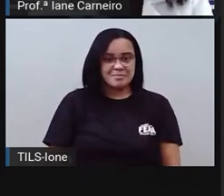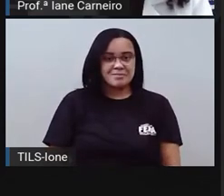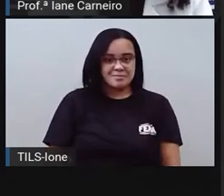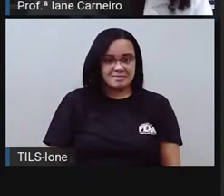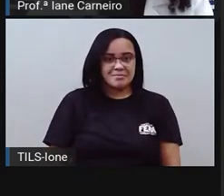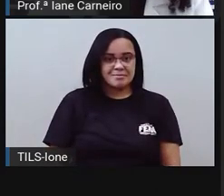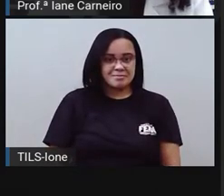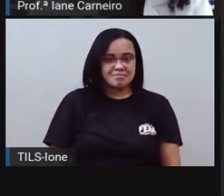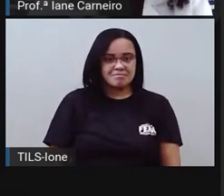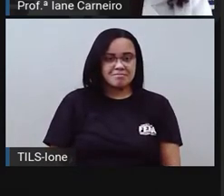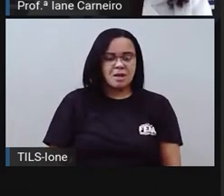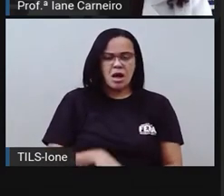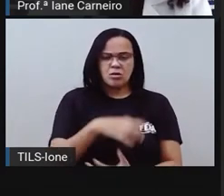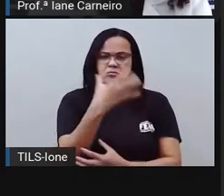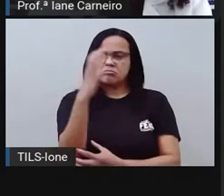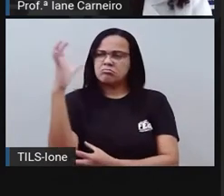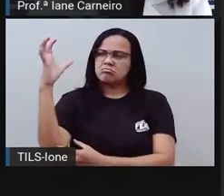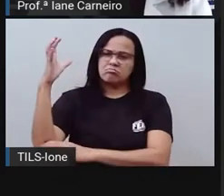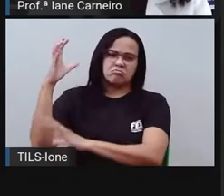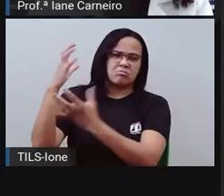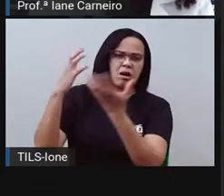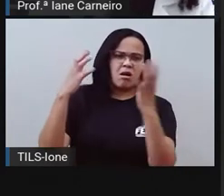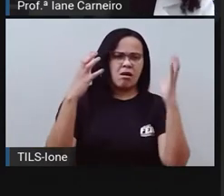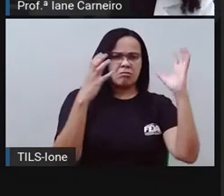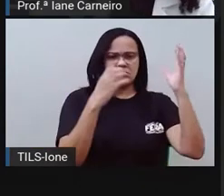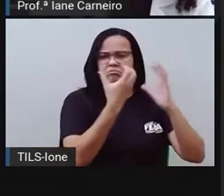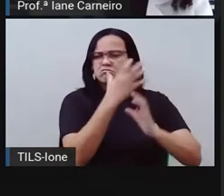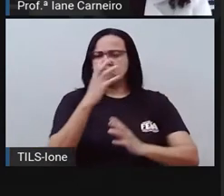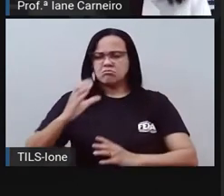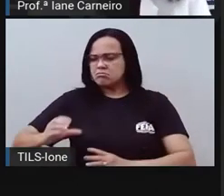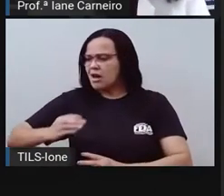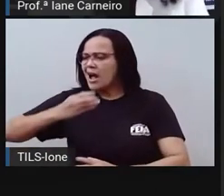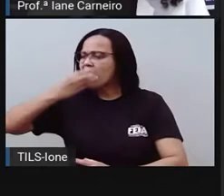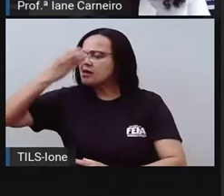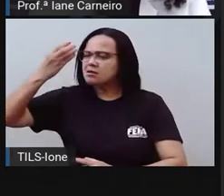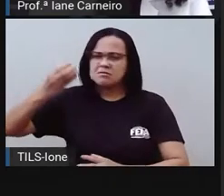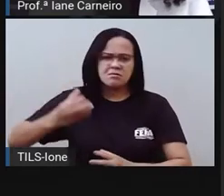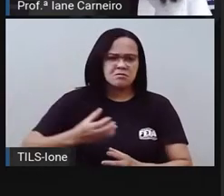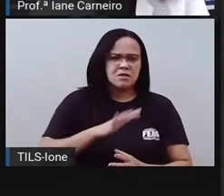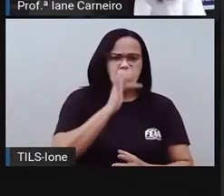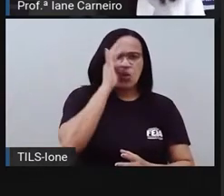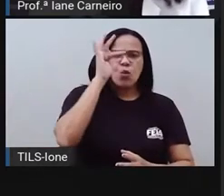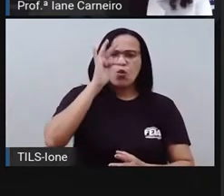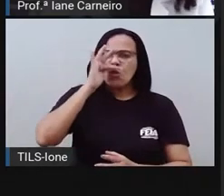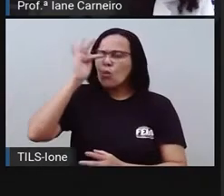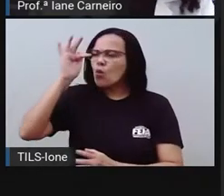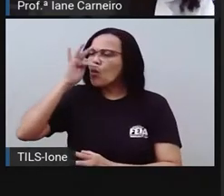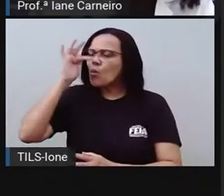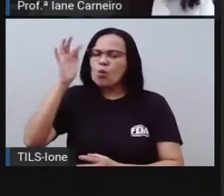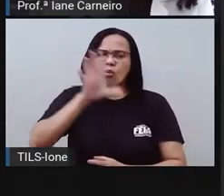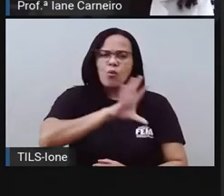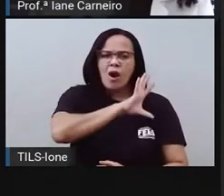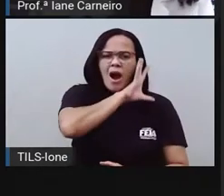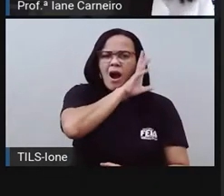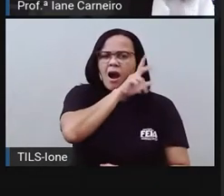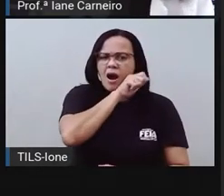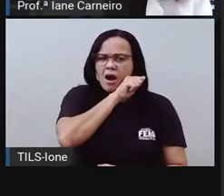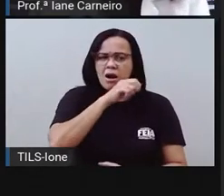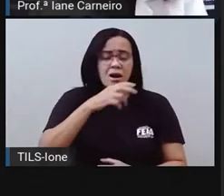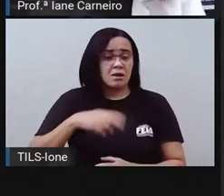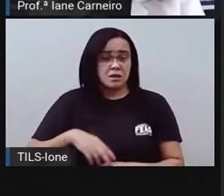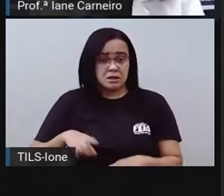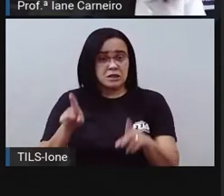Na natureza, nas árvores, nas frutas e flores, nos animais, da água,